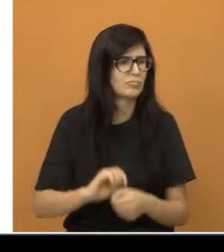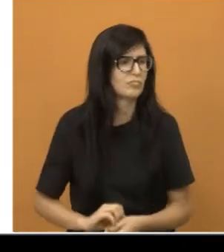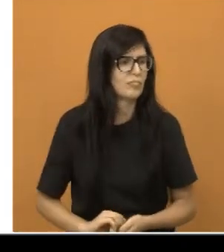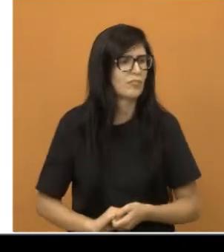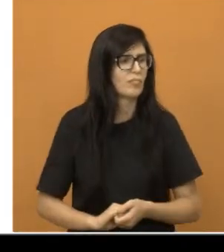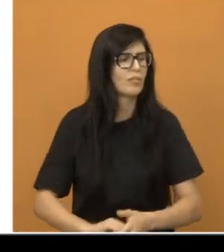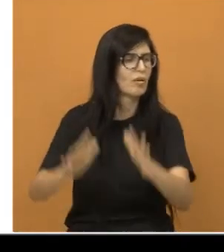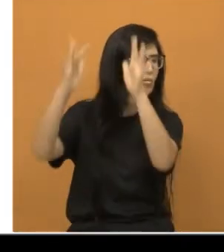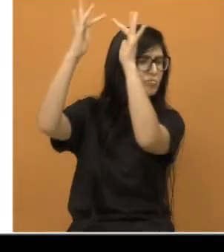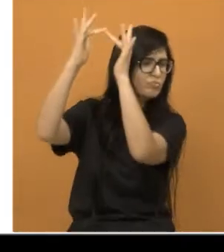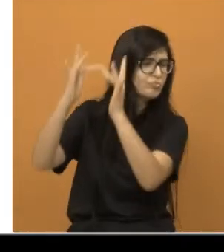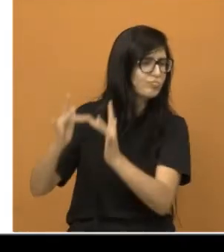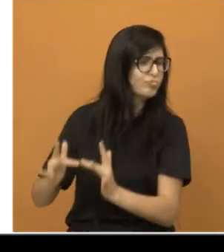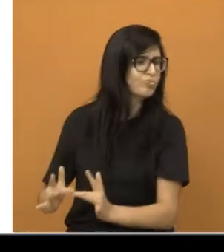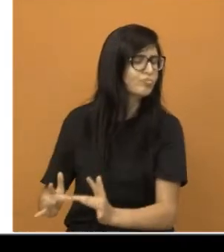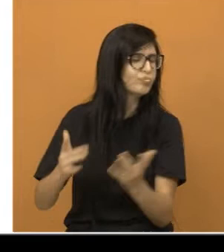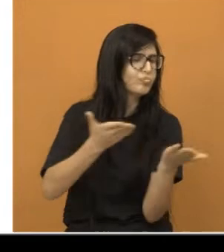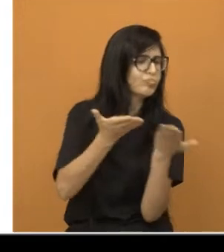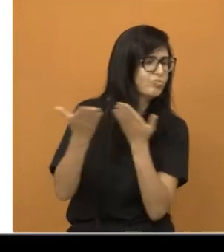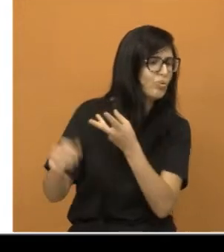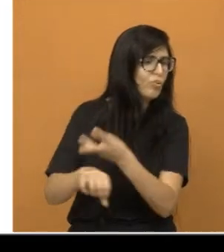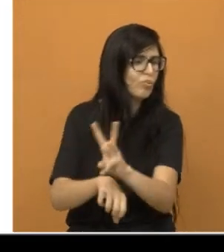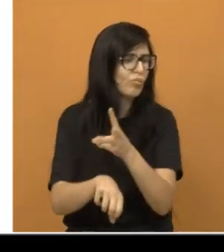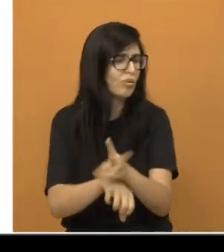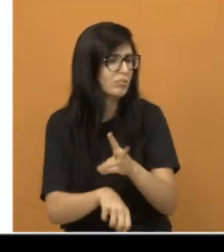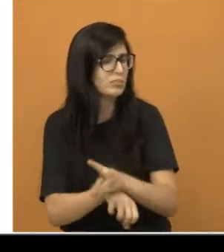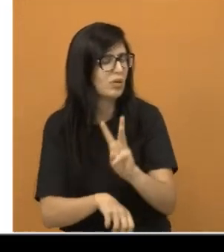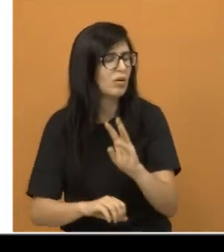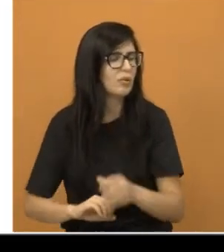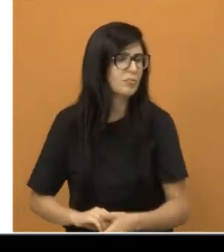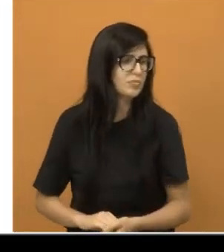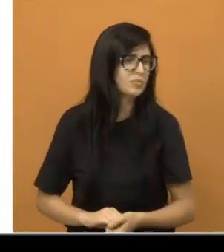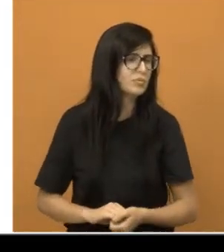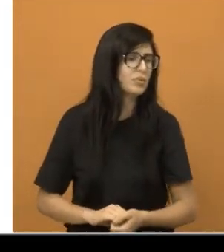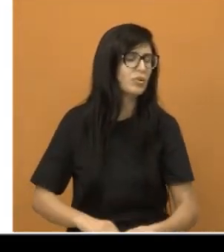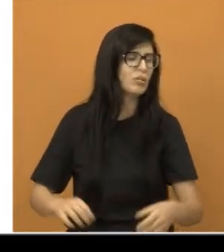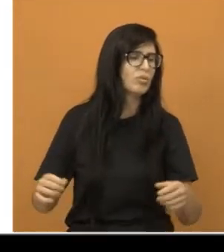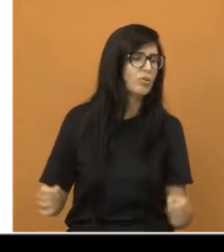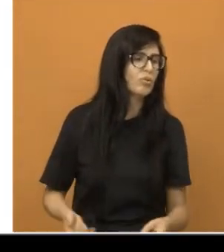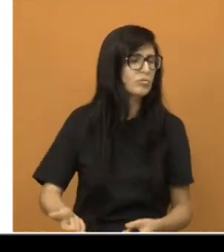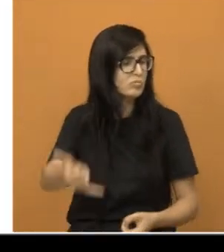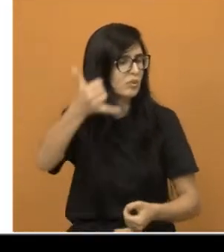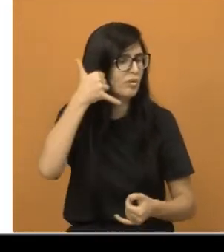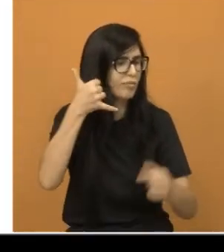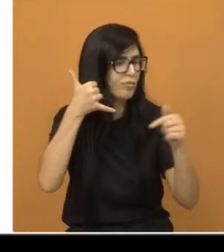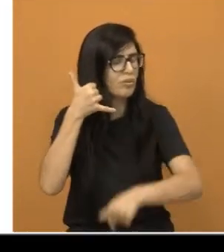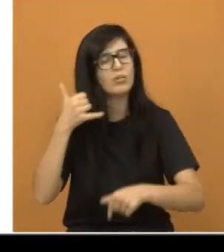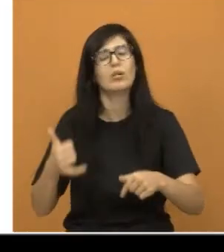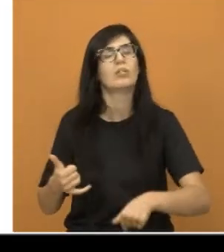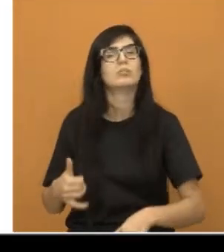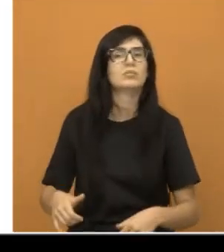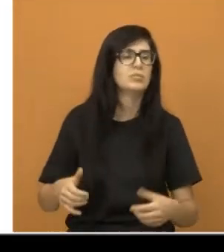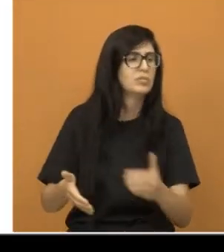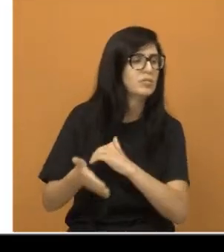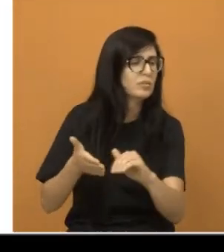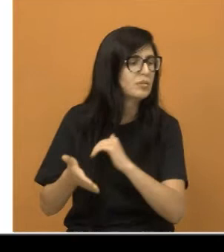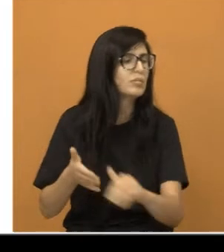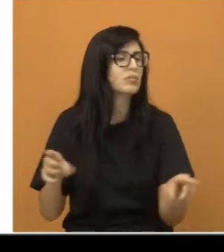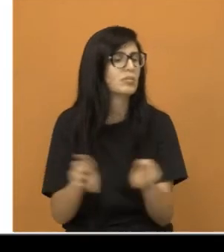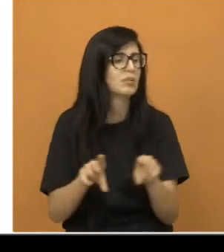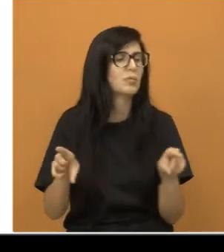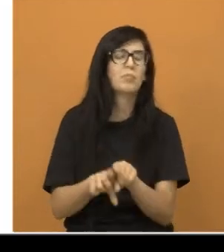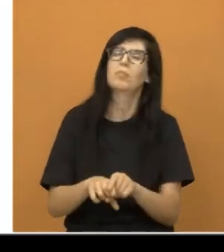Aqui estão os contatos, o WhatsApp, o telefone do gabinete, o e-mail,